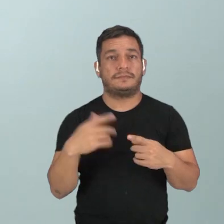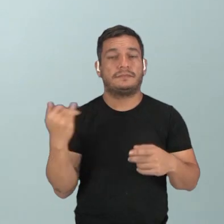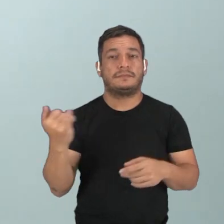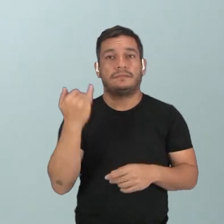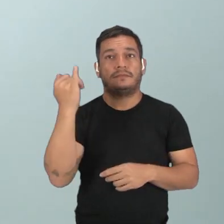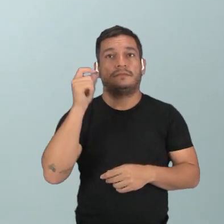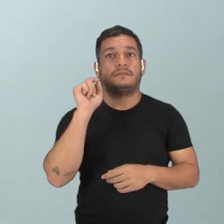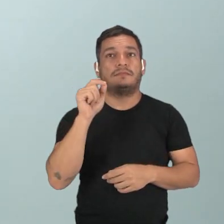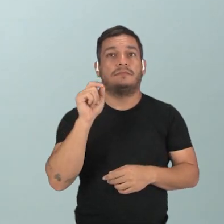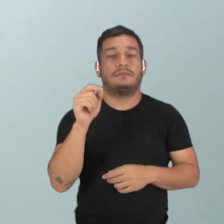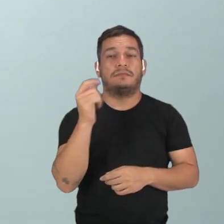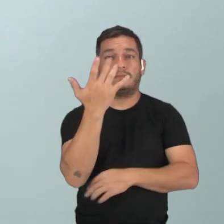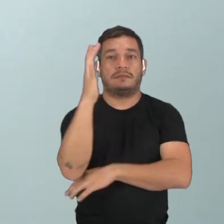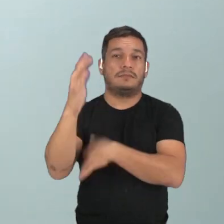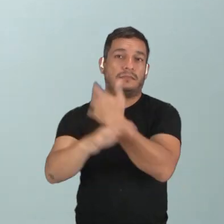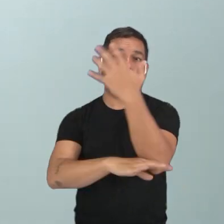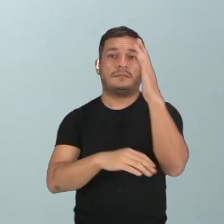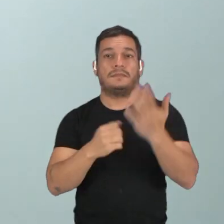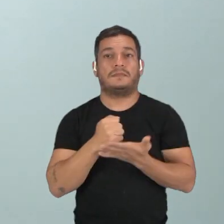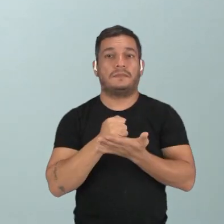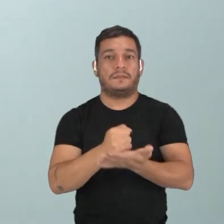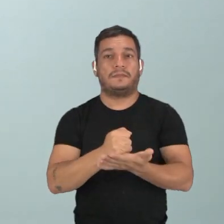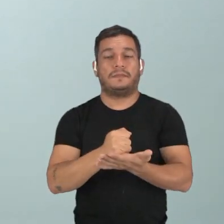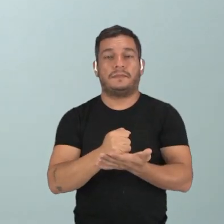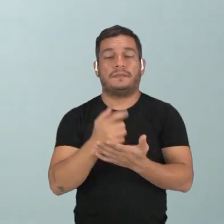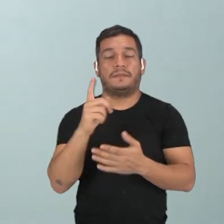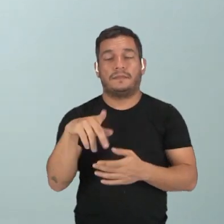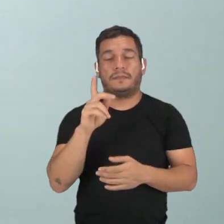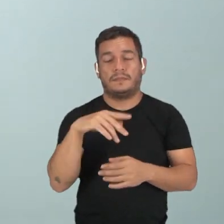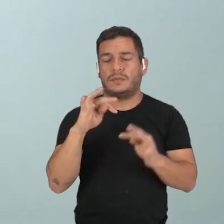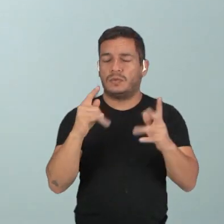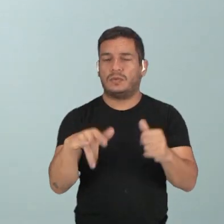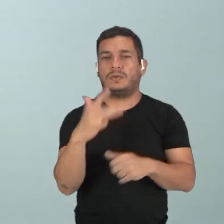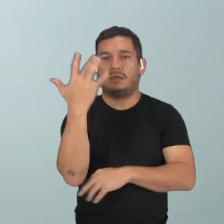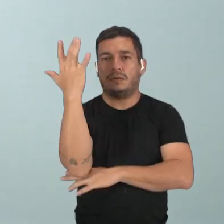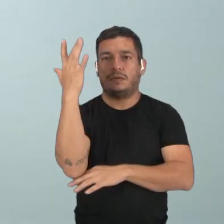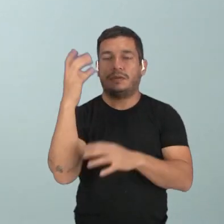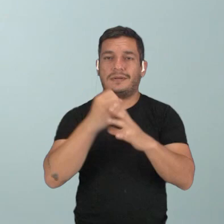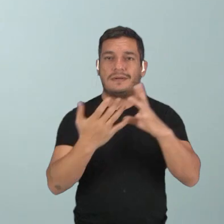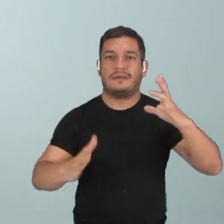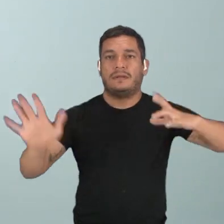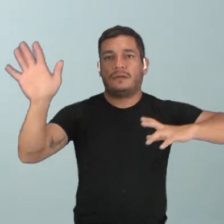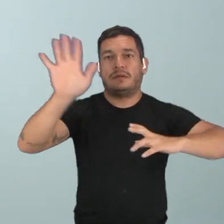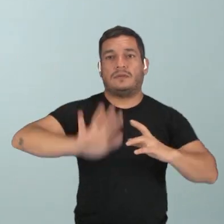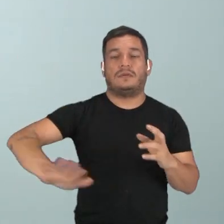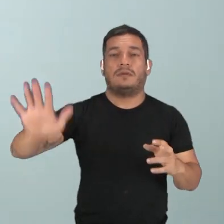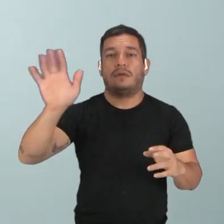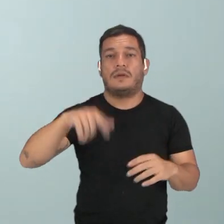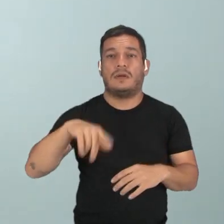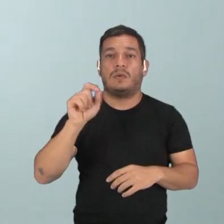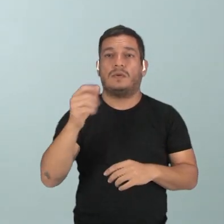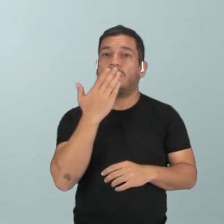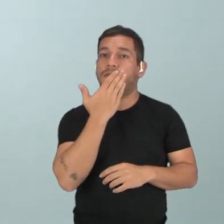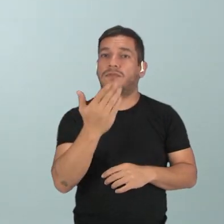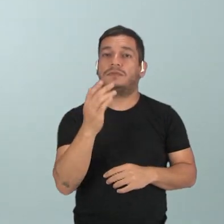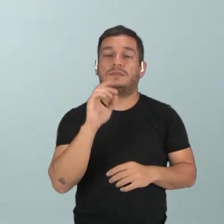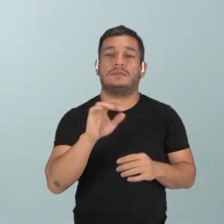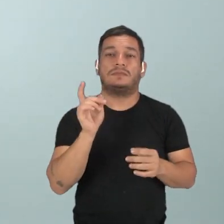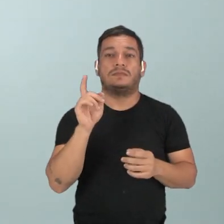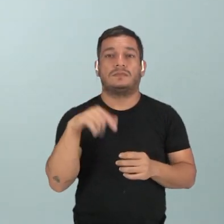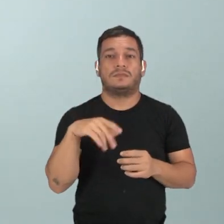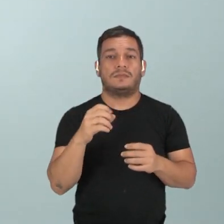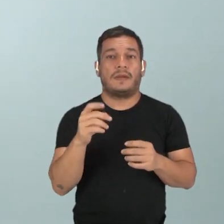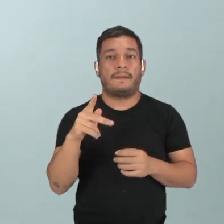uma importância ecológica. E assim como todas as plantas apresentam a característica geral, ela é um tipo de organismo